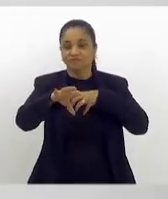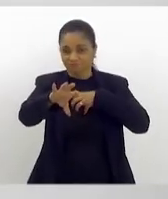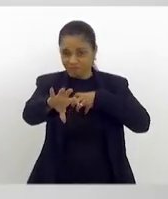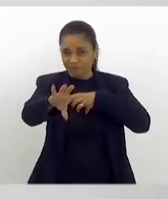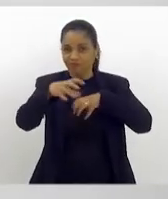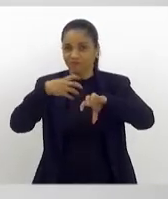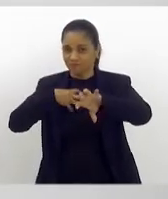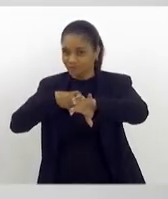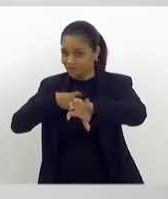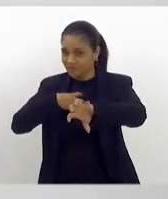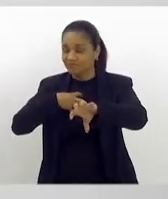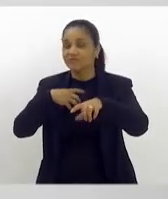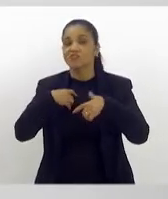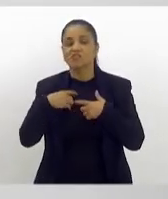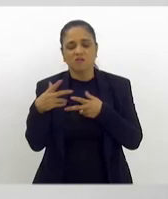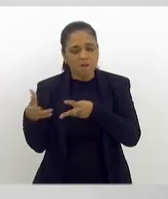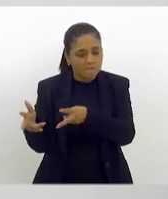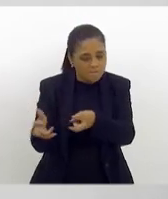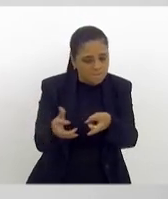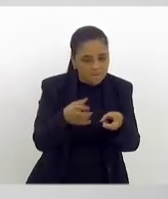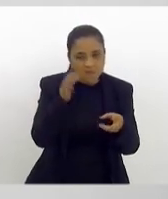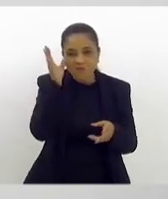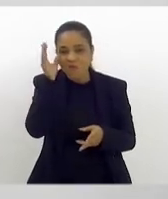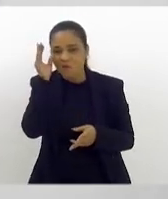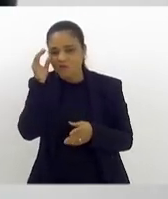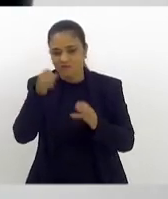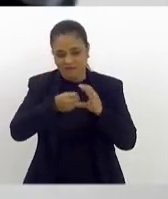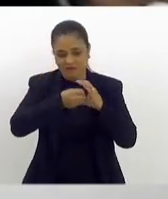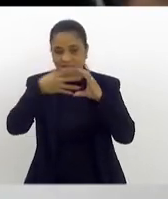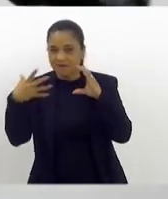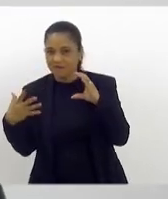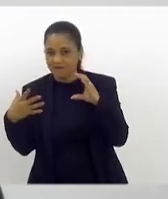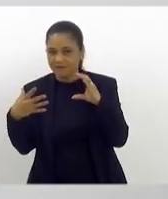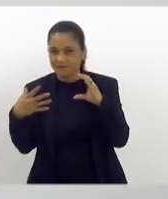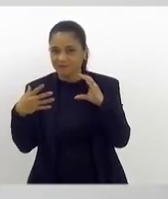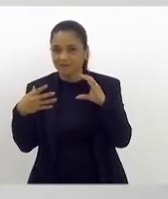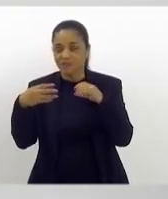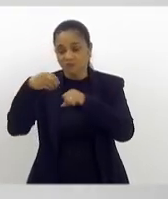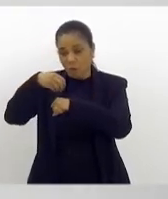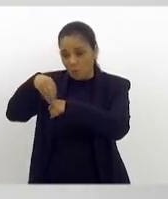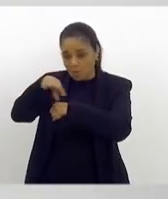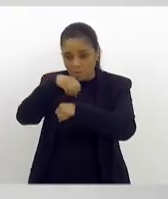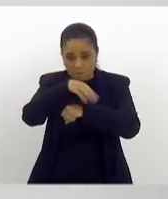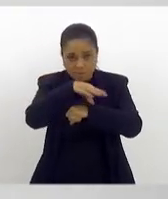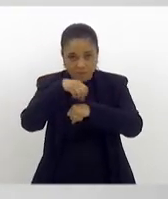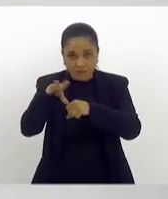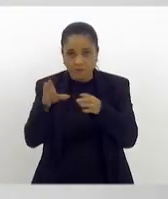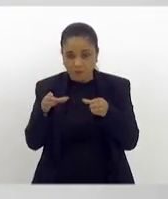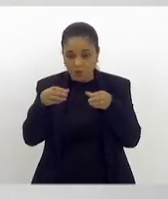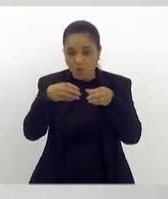como observar esses gestos. que eu vou tentar passar para essa comunidade aqui